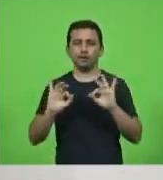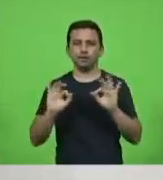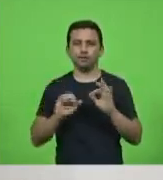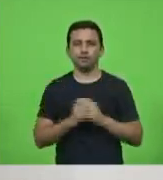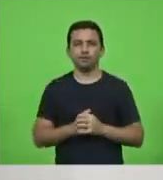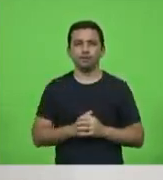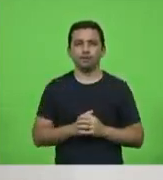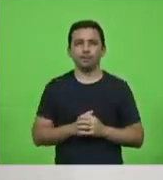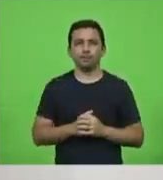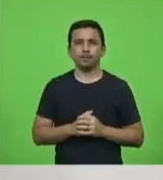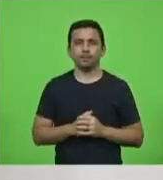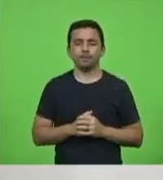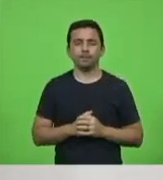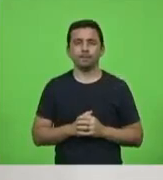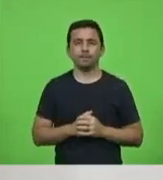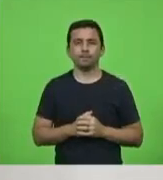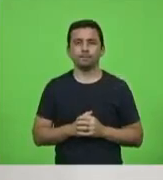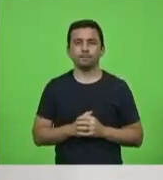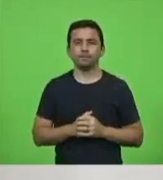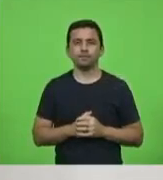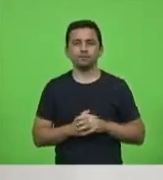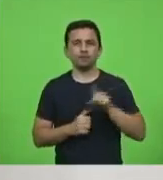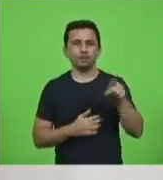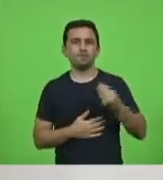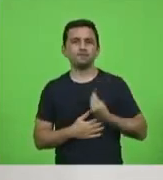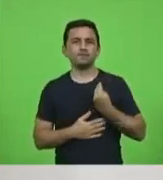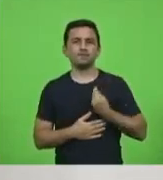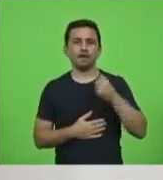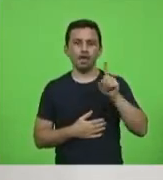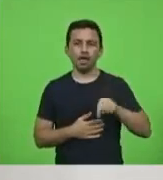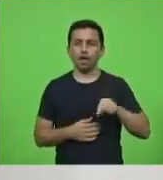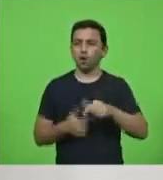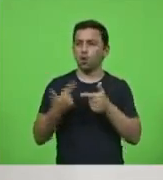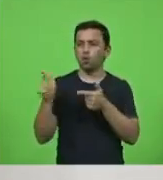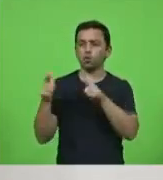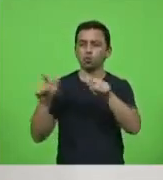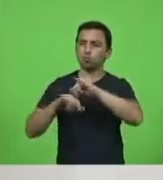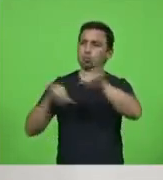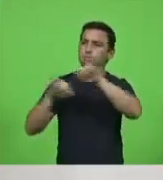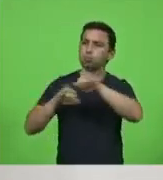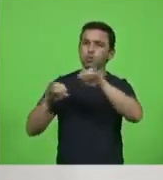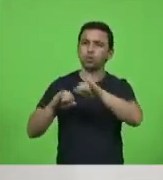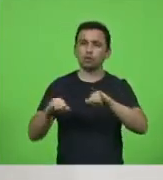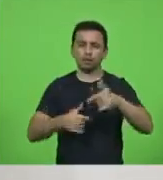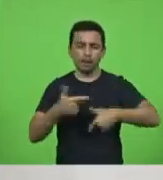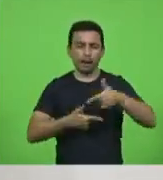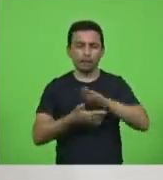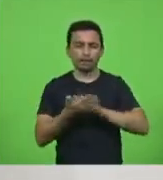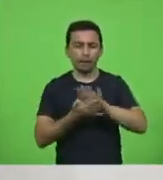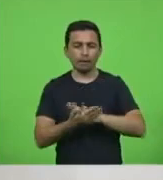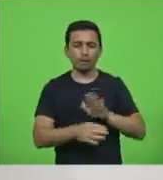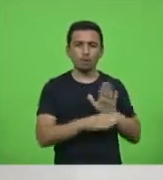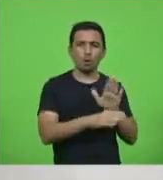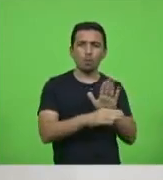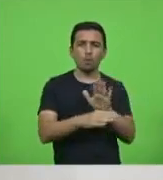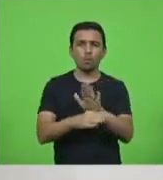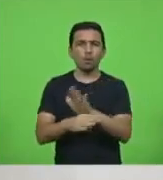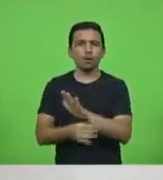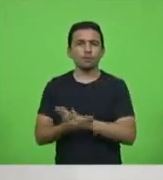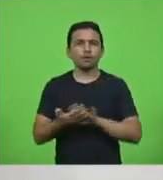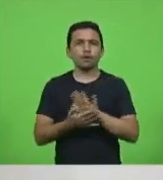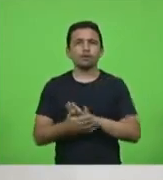fama, que é o que o senhor gosta de fazer. O senhor vive da fama dos outros, não trabalha, não produz, não contribui, podia